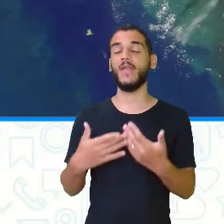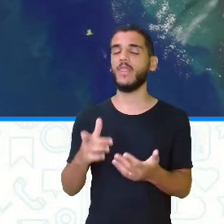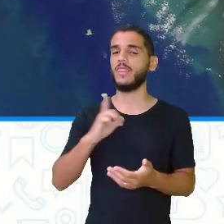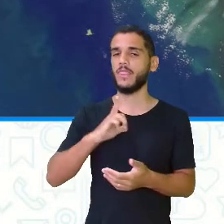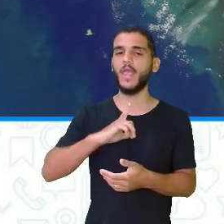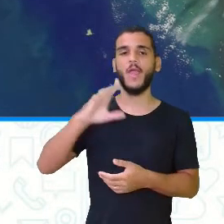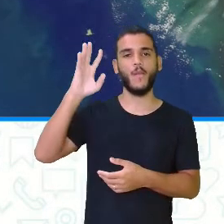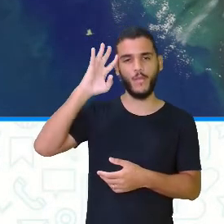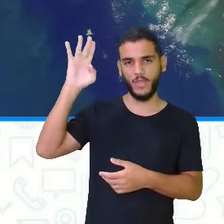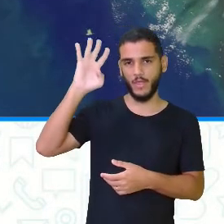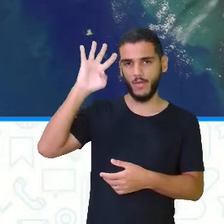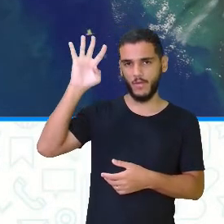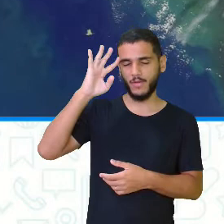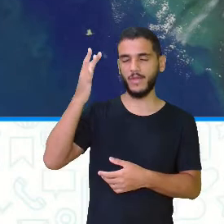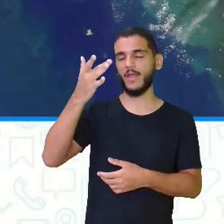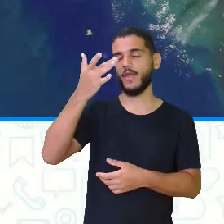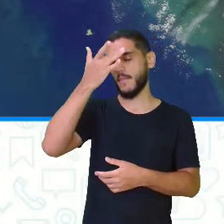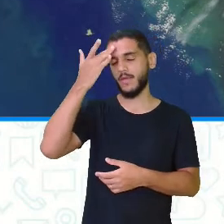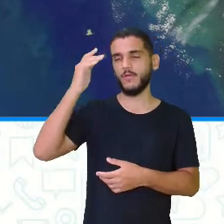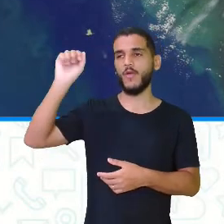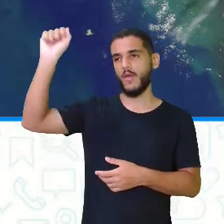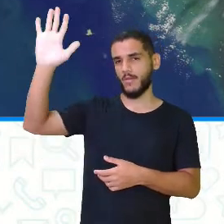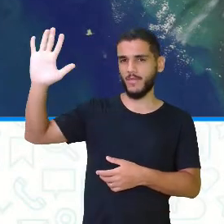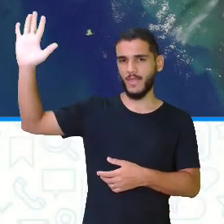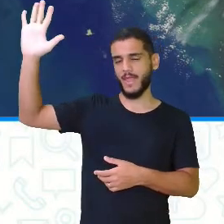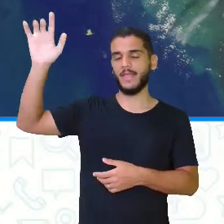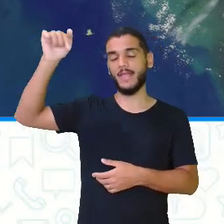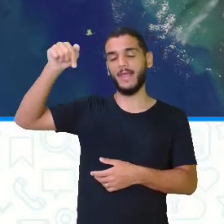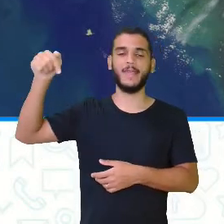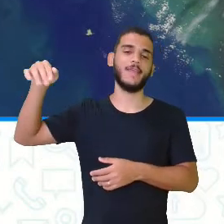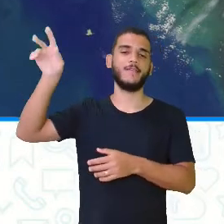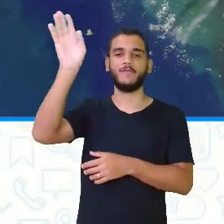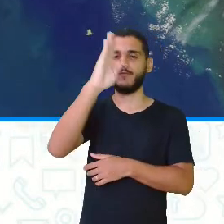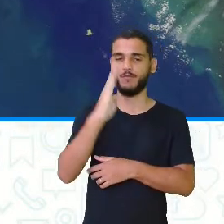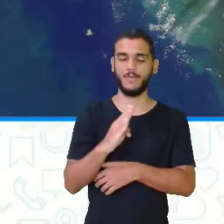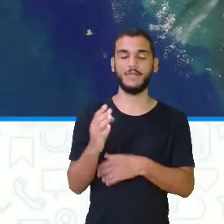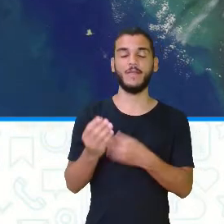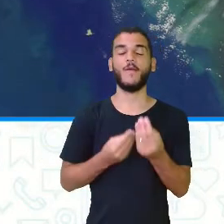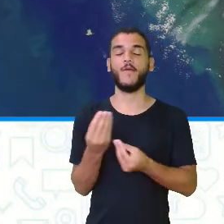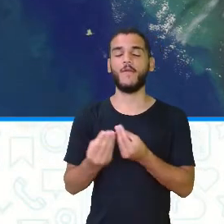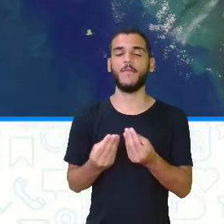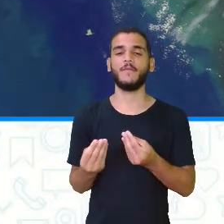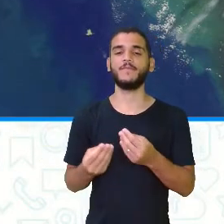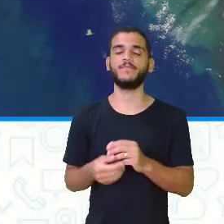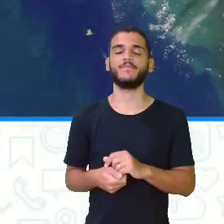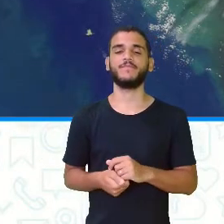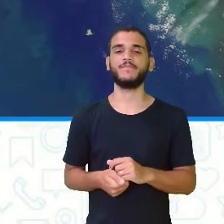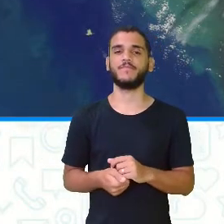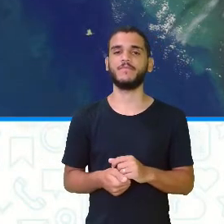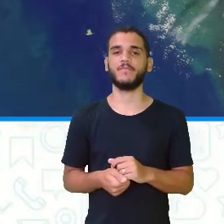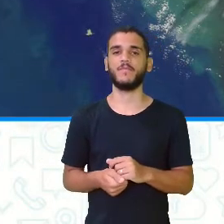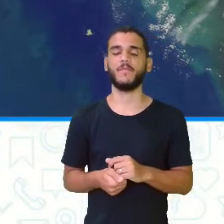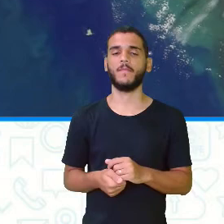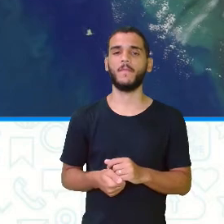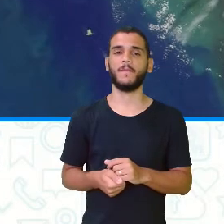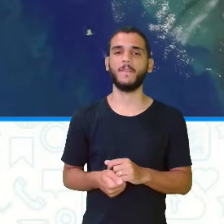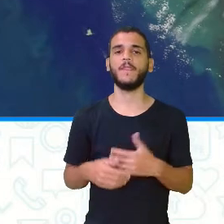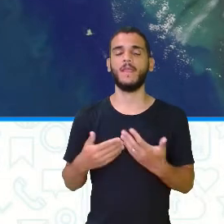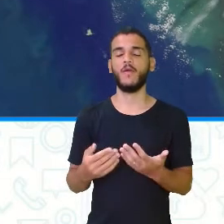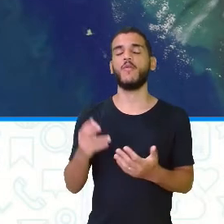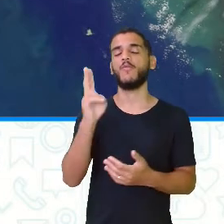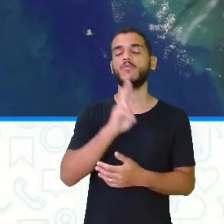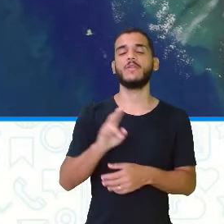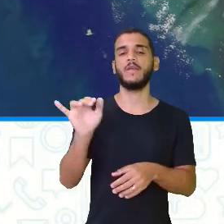da chegada dos grupos indígenas aqui no Brasil foi o seguinte, que eles passaram através do Estreito de